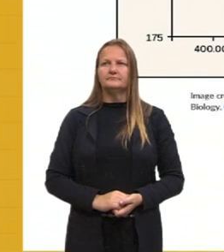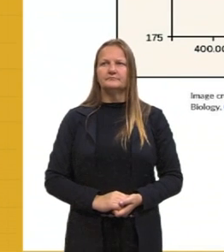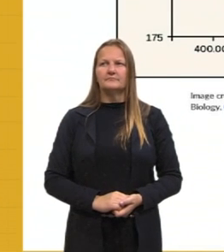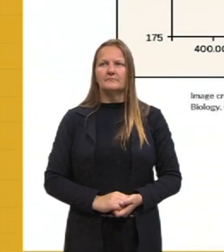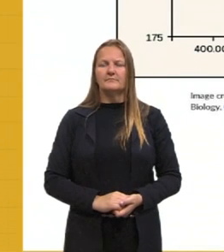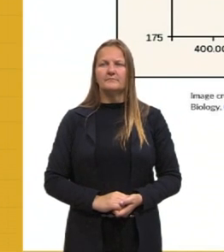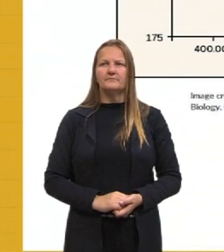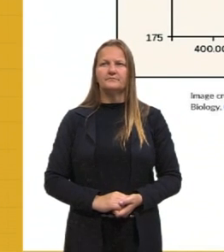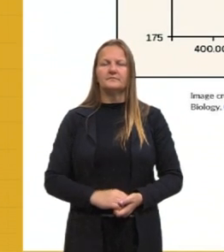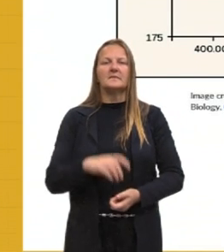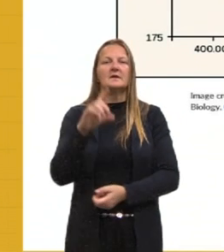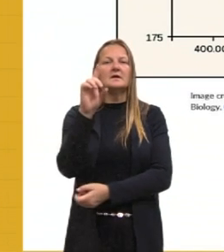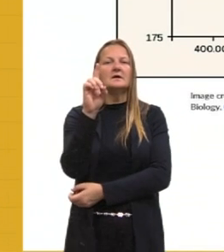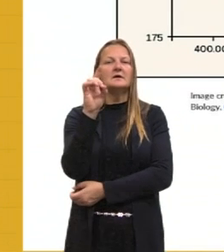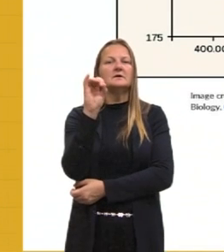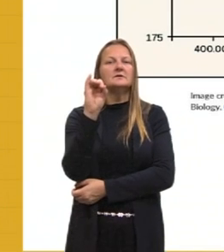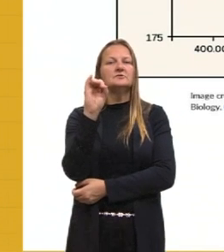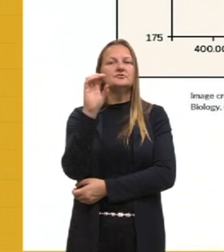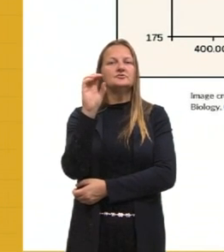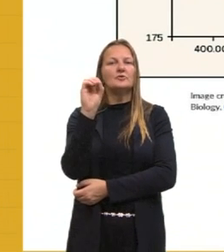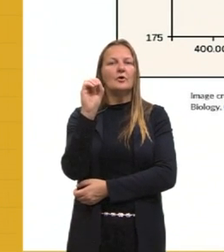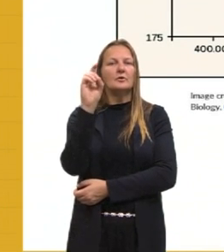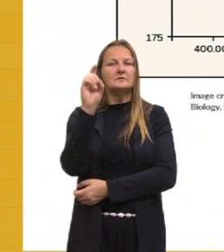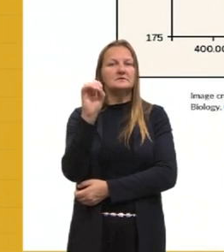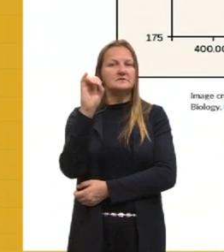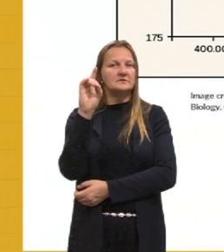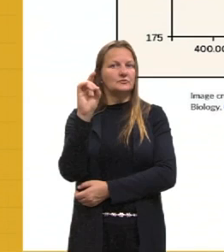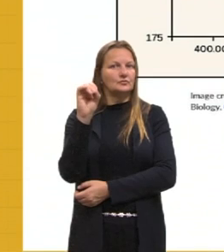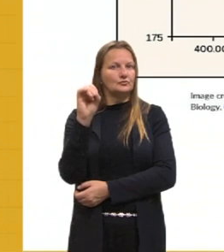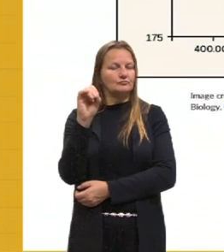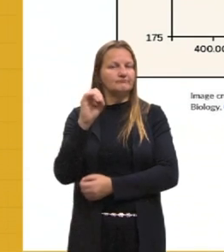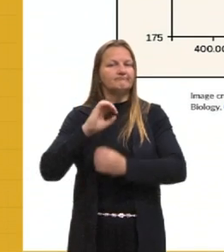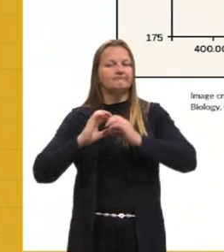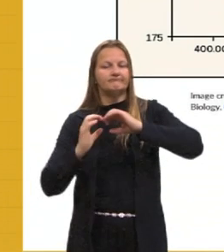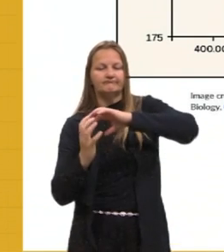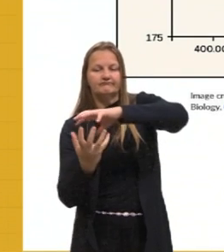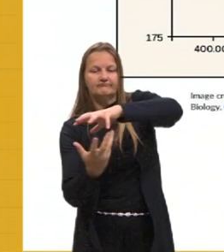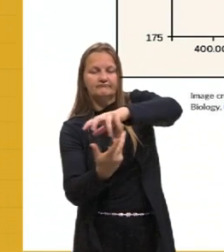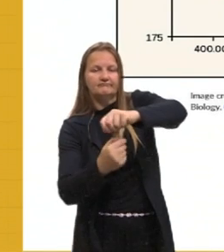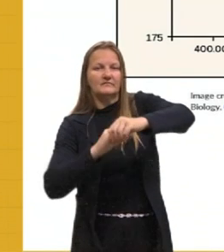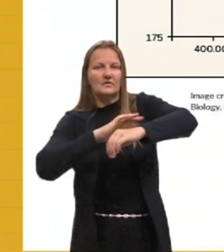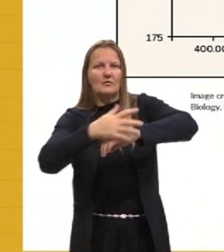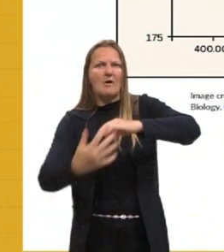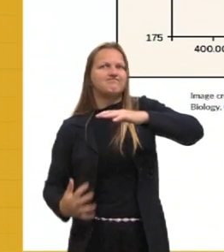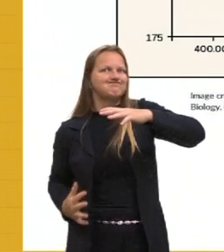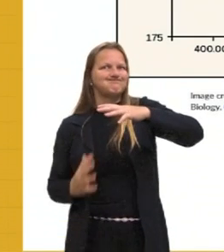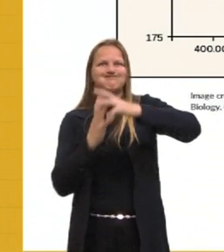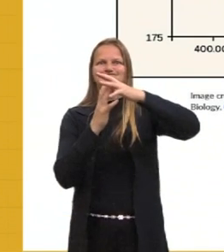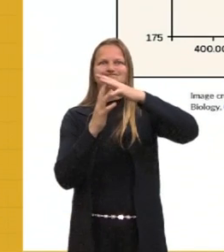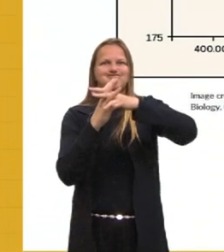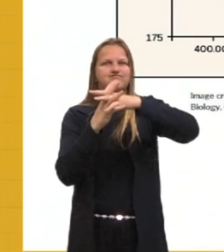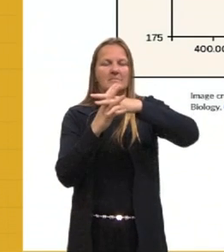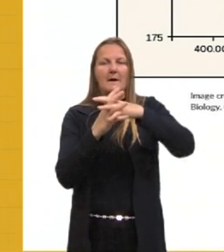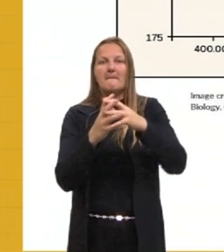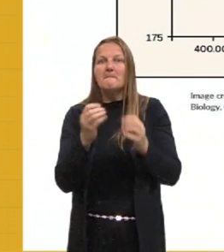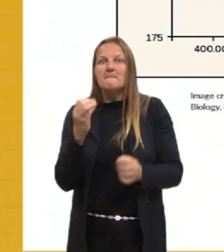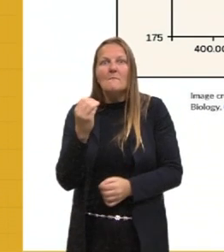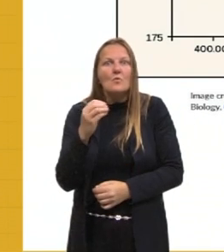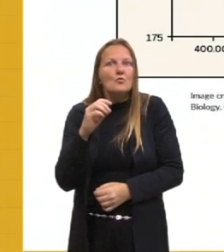O dióxido de carbono na atmosfera atinge níveis recordes. Então, a fonte dessa